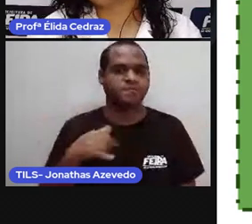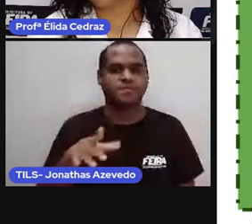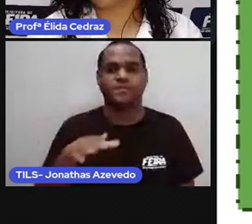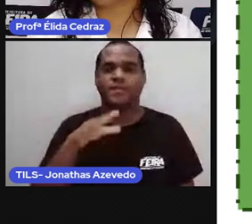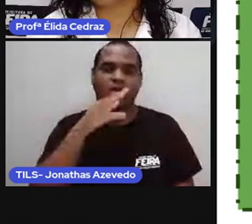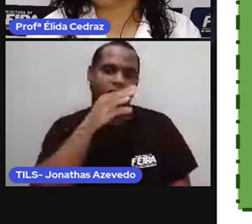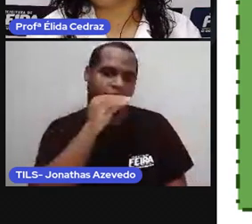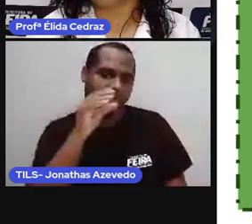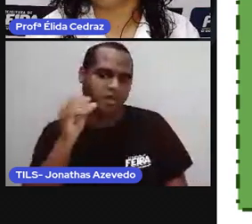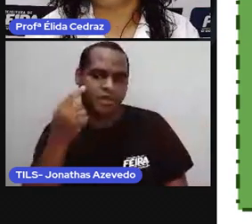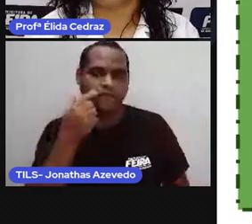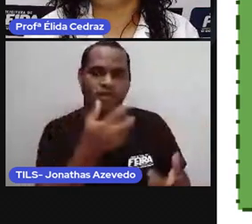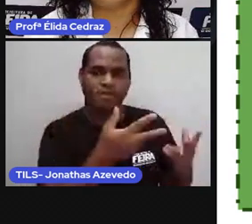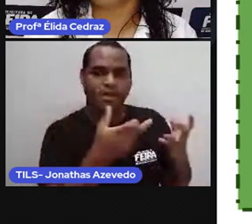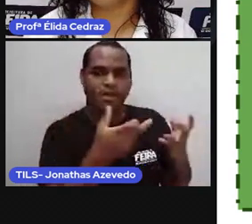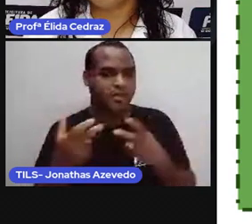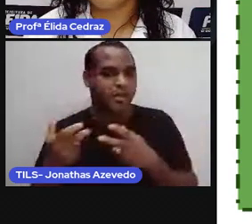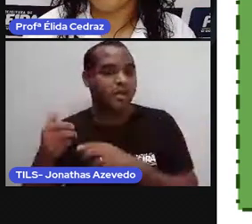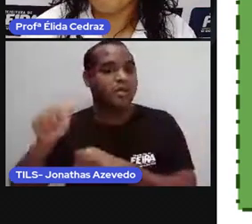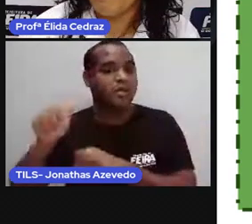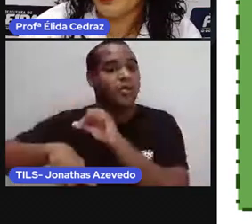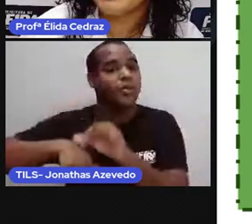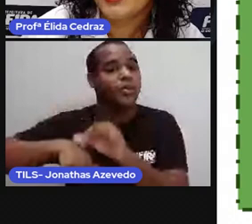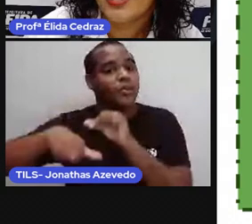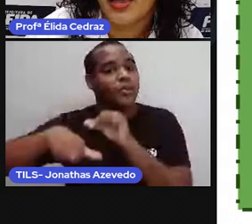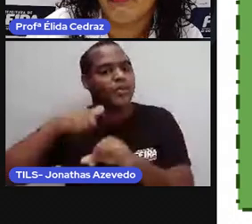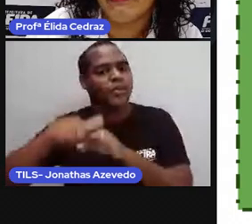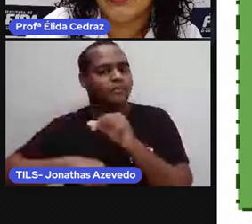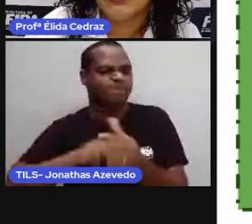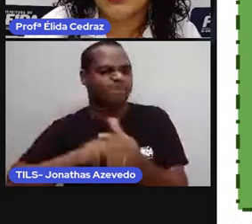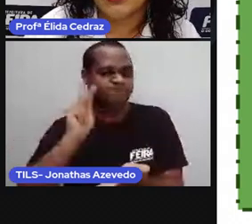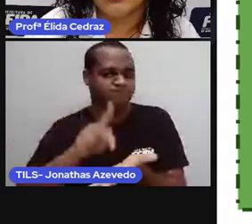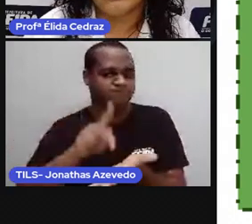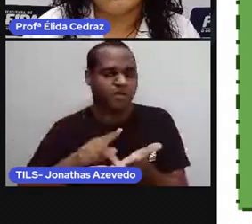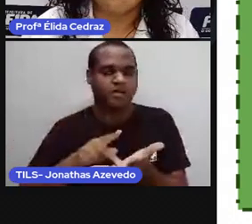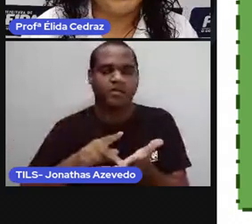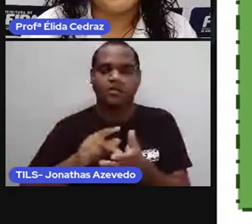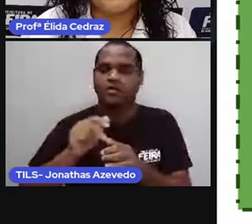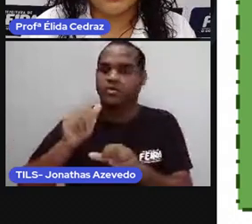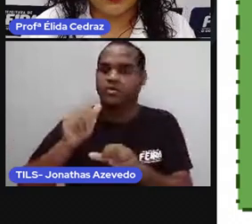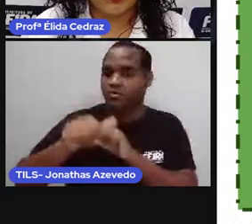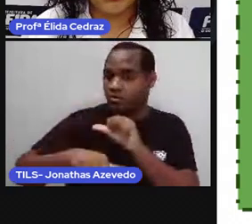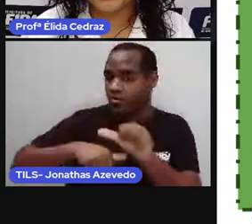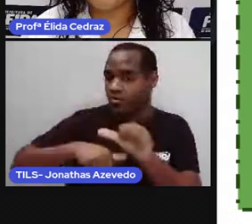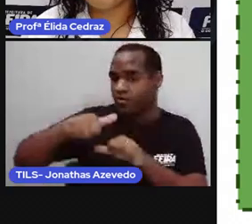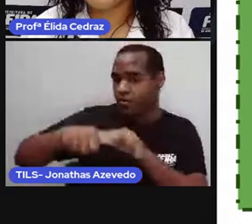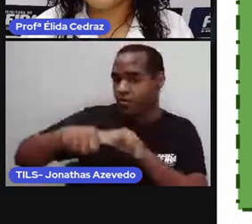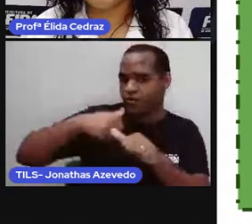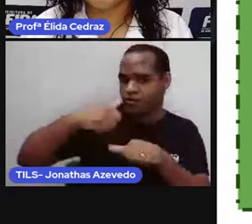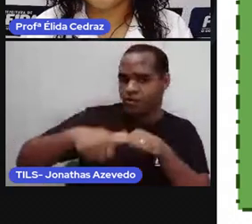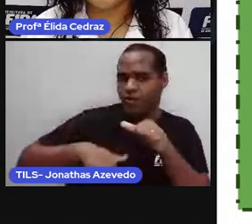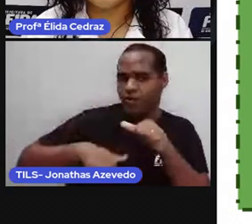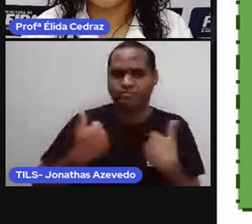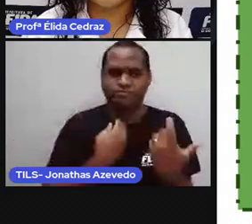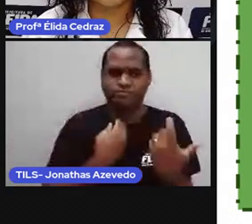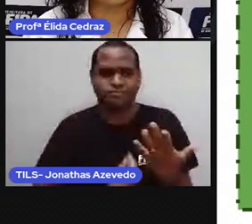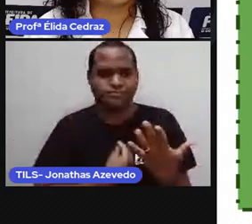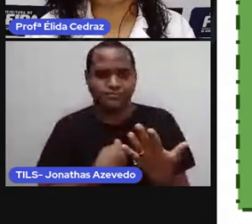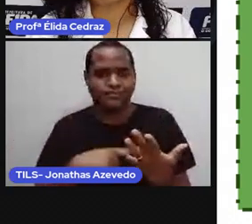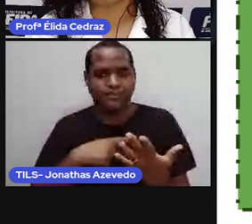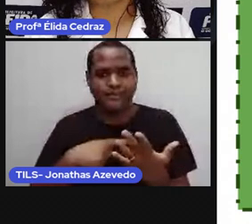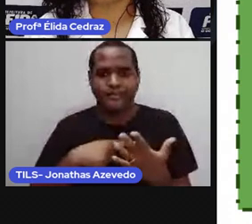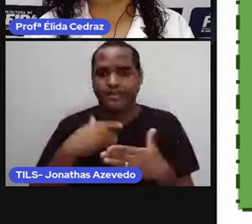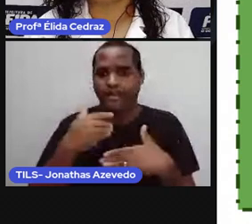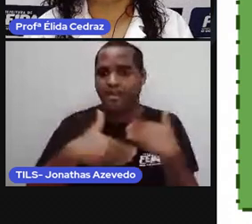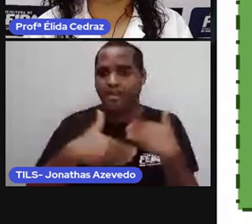adolescentes começam a encarar a realidade de uma forma mais real. Passam por diversas mudanças e